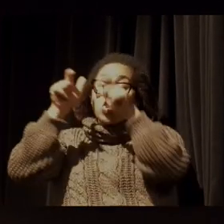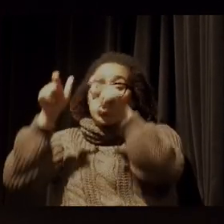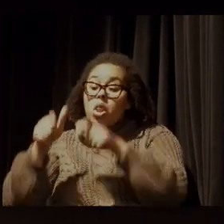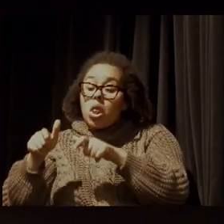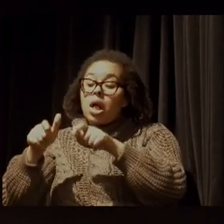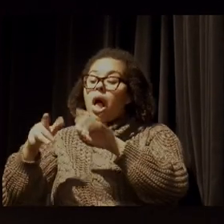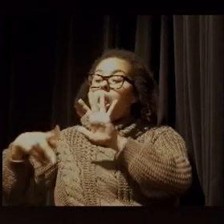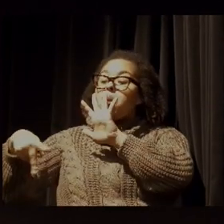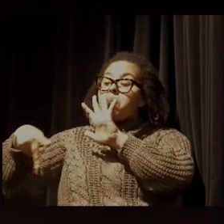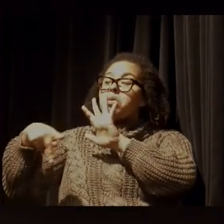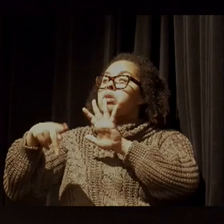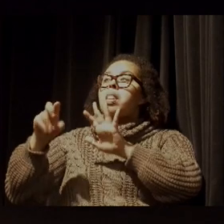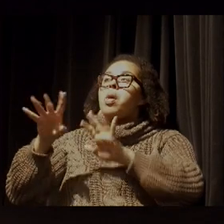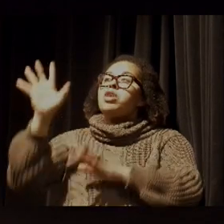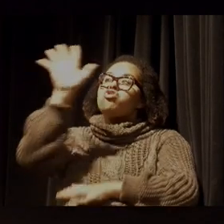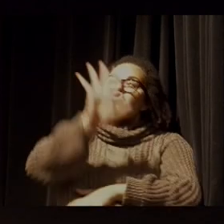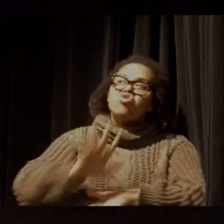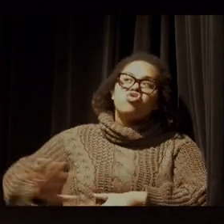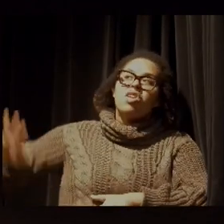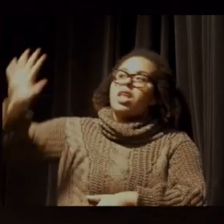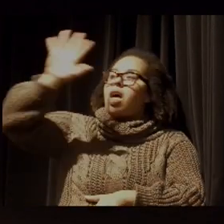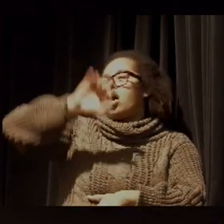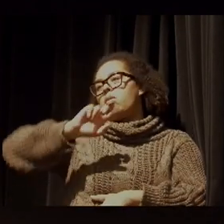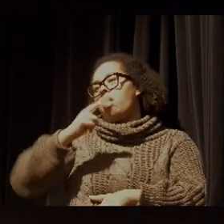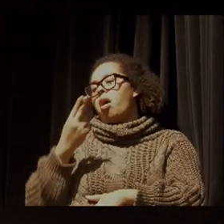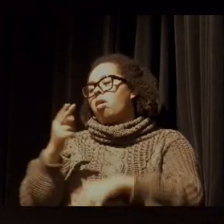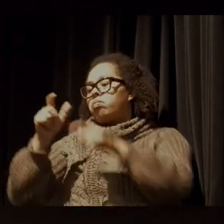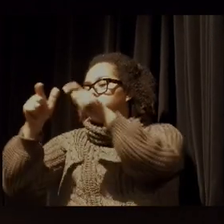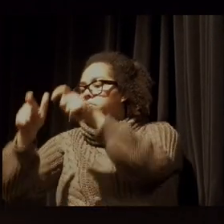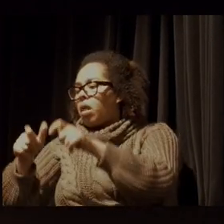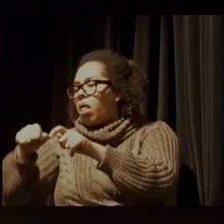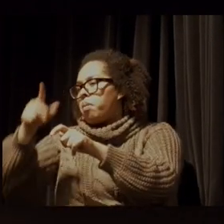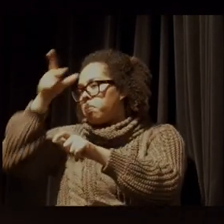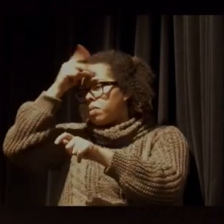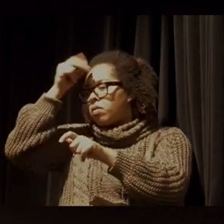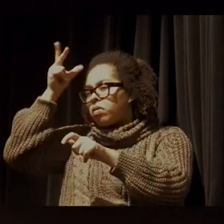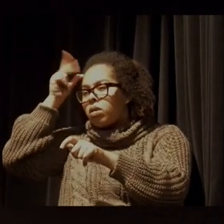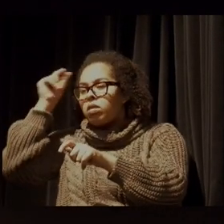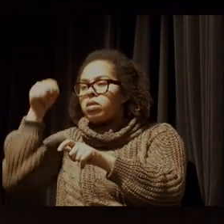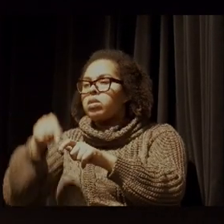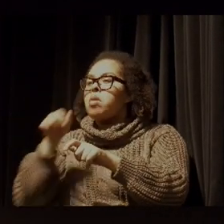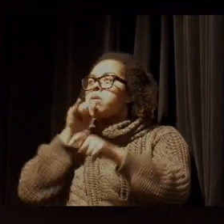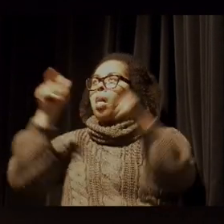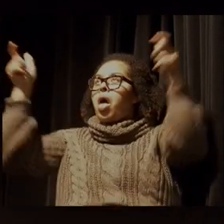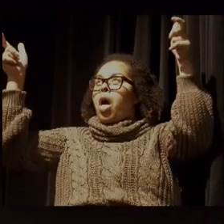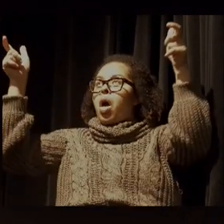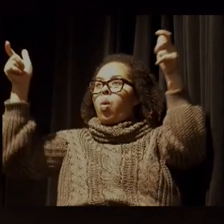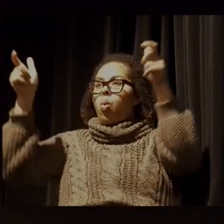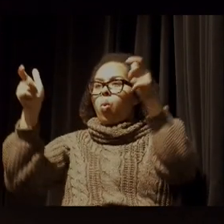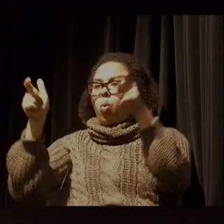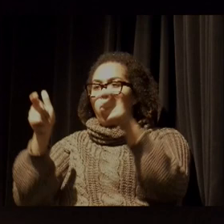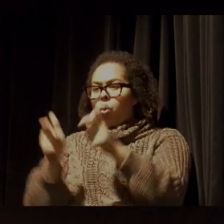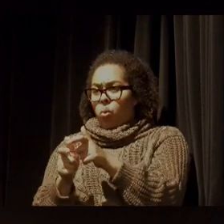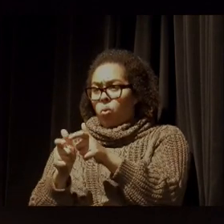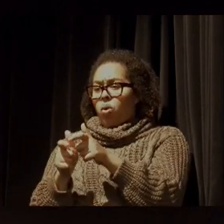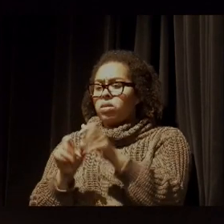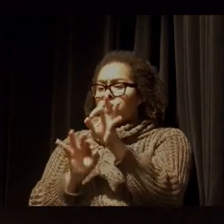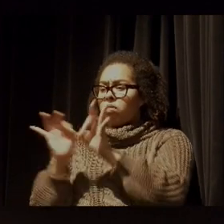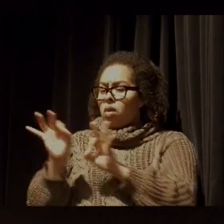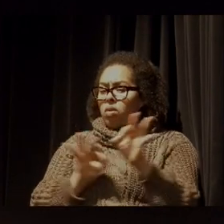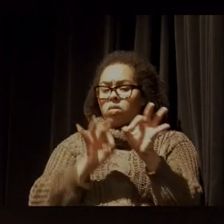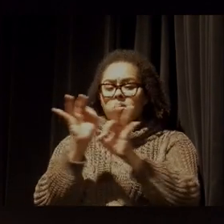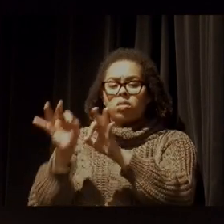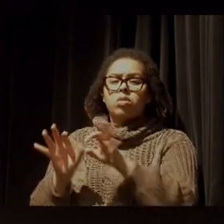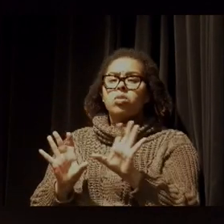da prefeitura, a gente não pode descartar que também, nessa perspectiva, até você conseguir construir o coletivo,